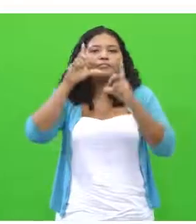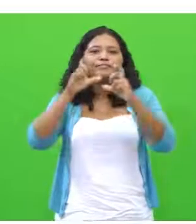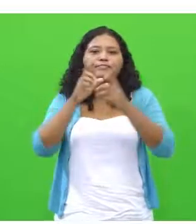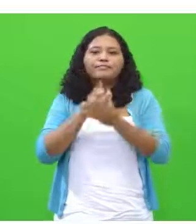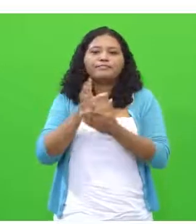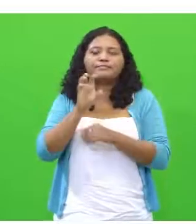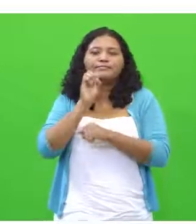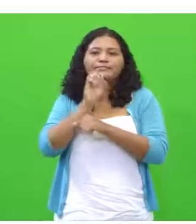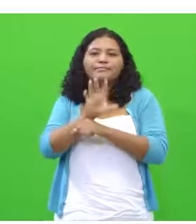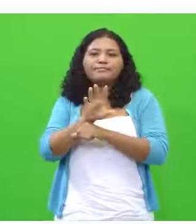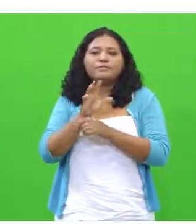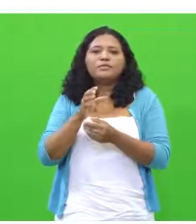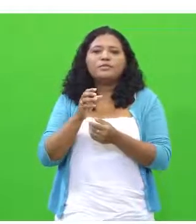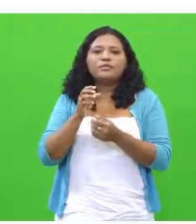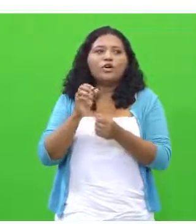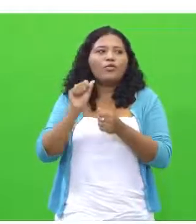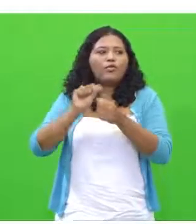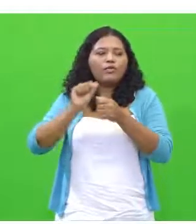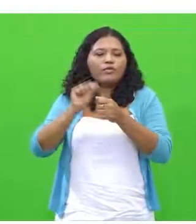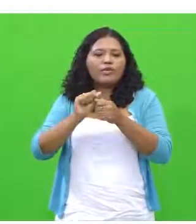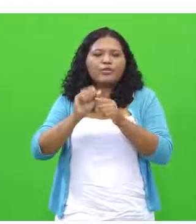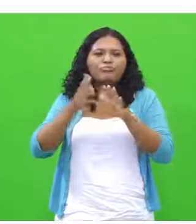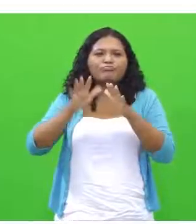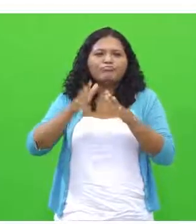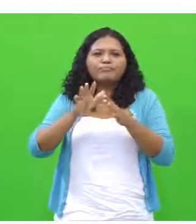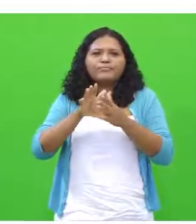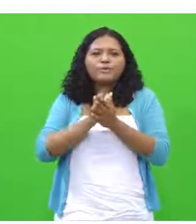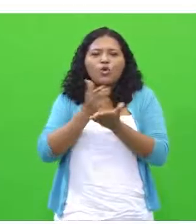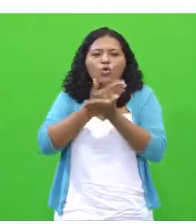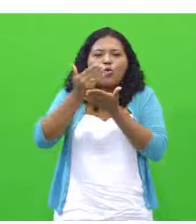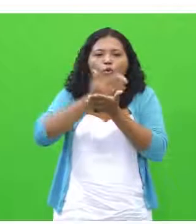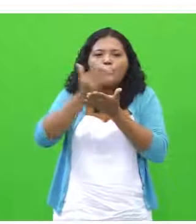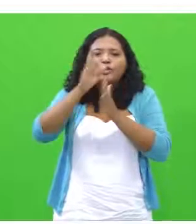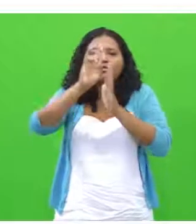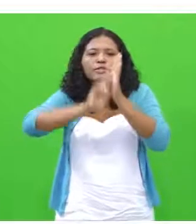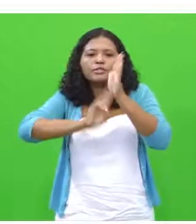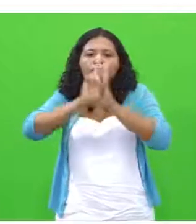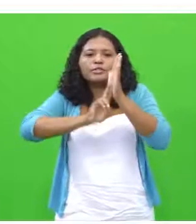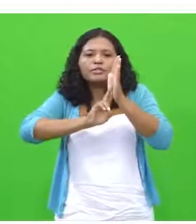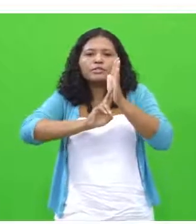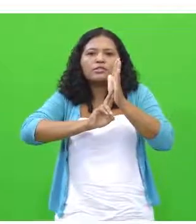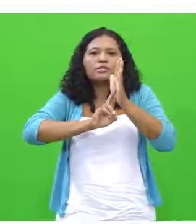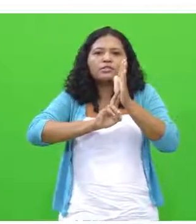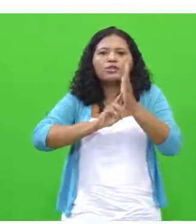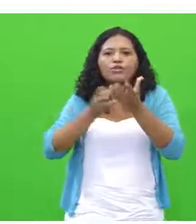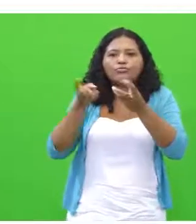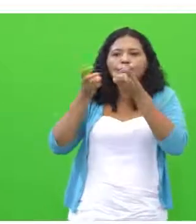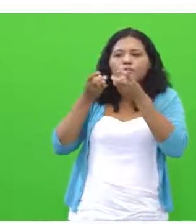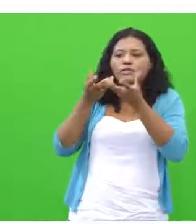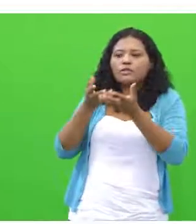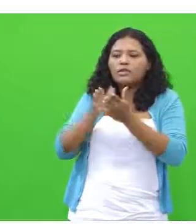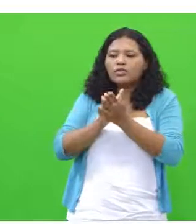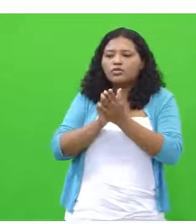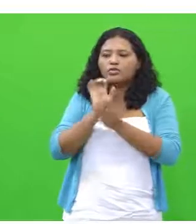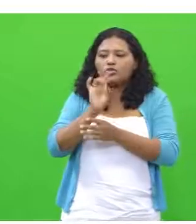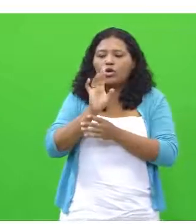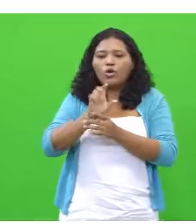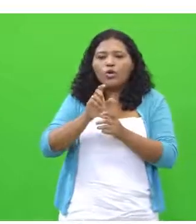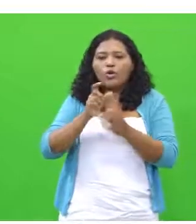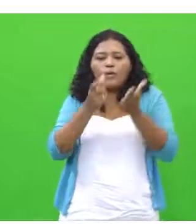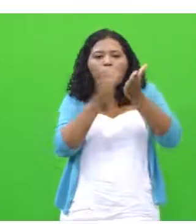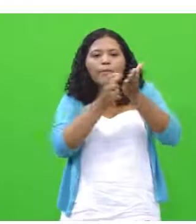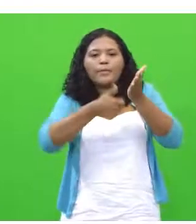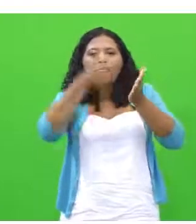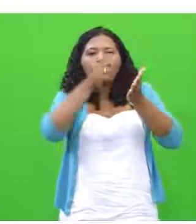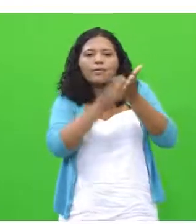foi feito aí apenas, só tem o início da redação dele, a parte manuscrita de como estava bem o primeiro parágrafo do que